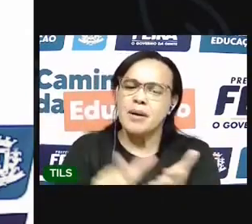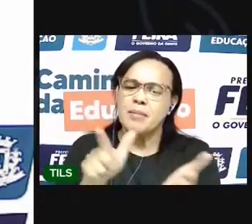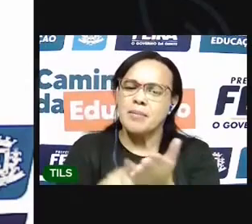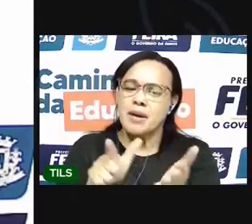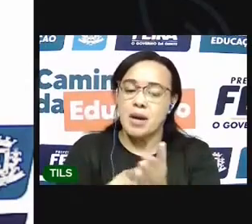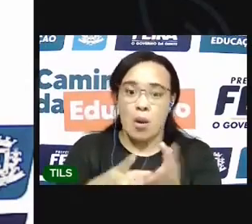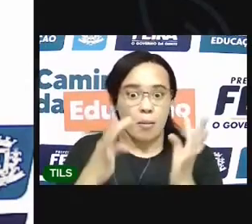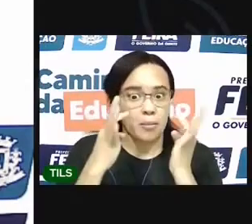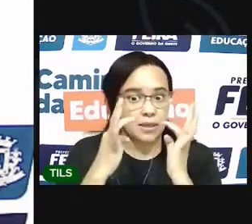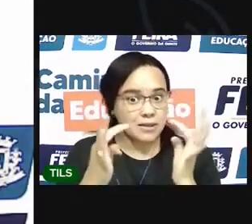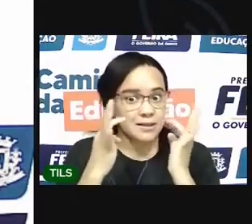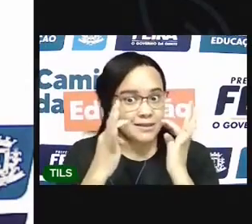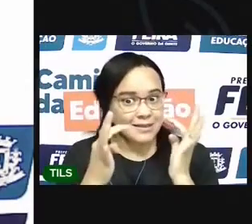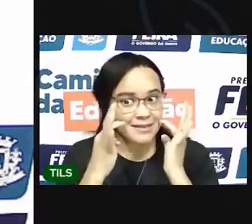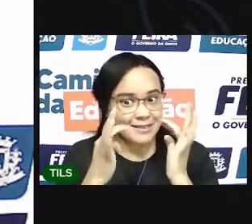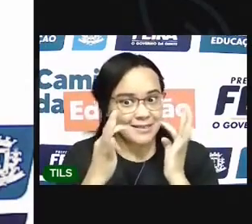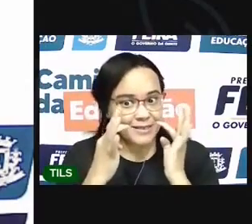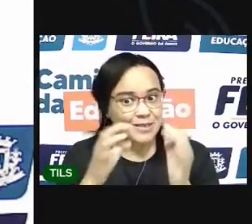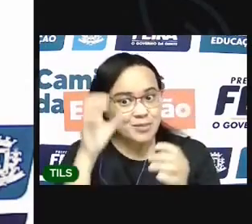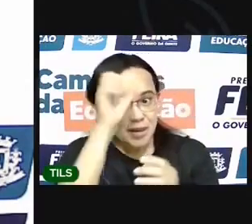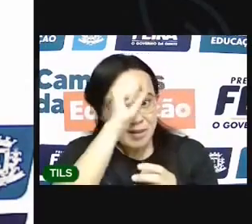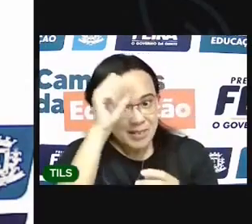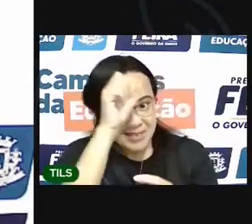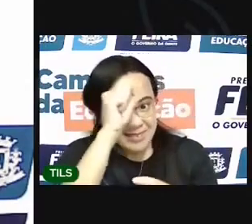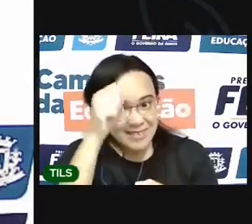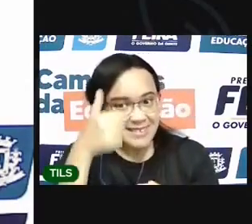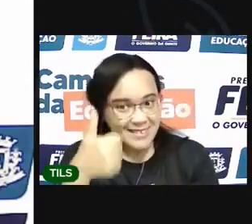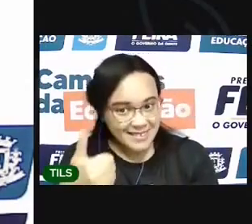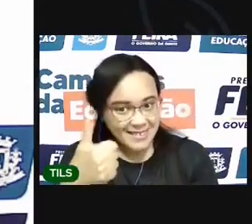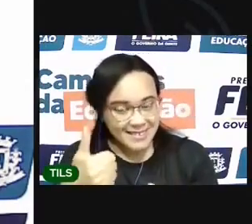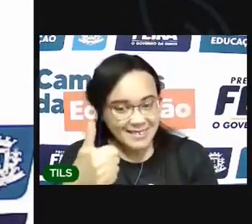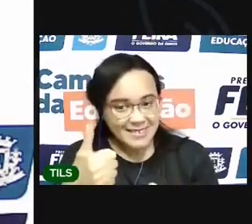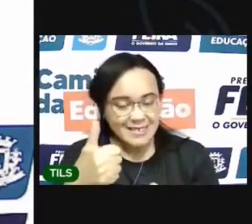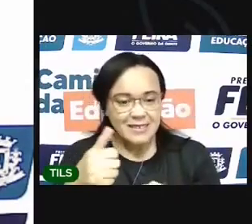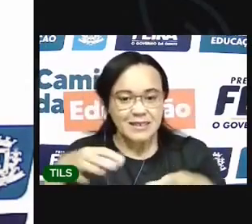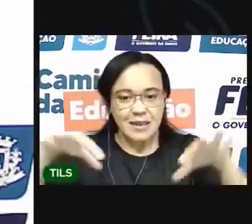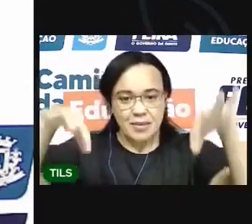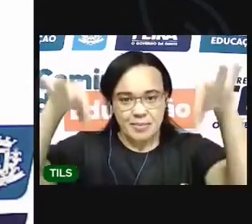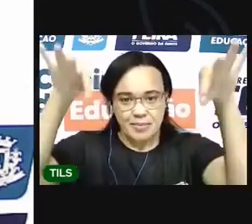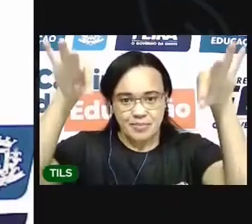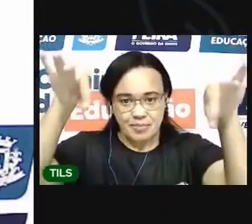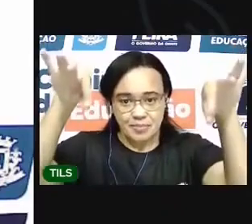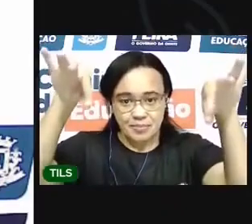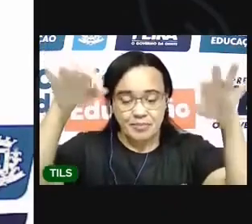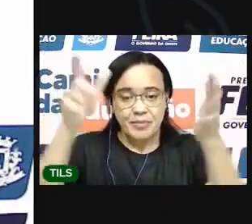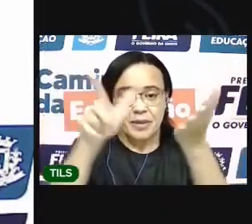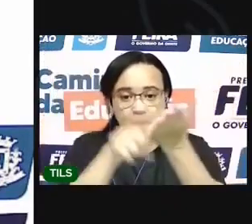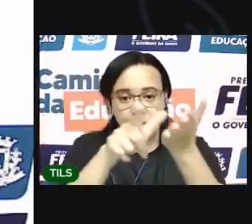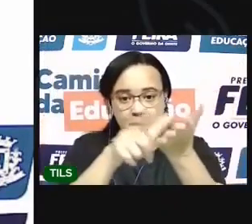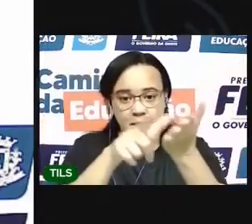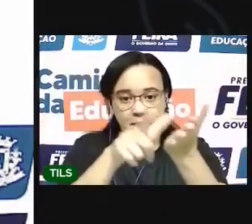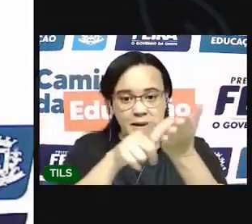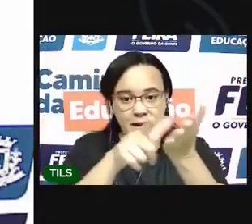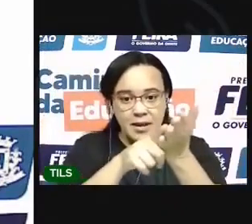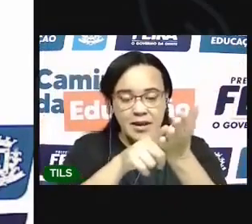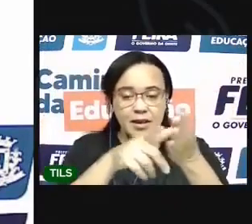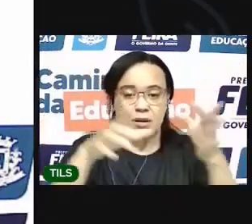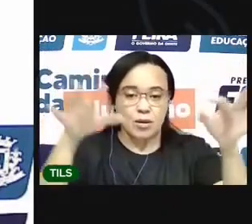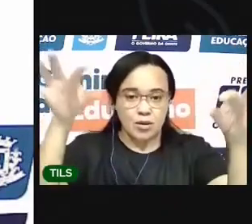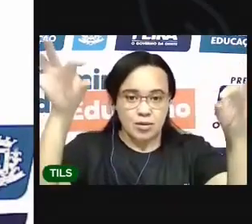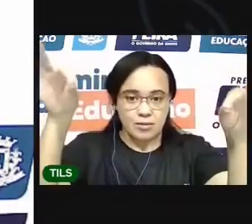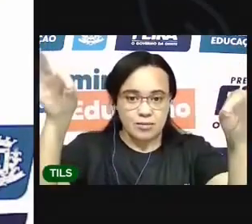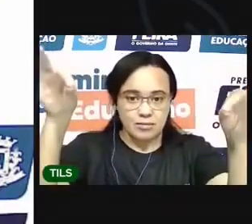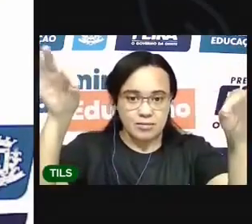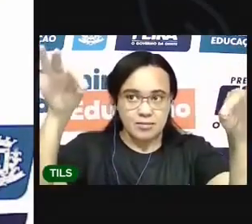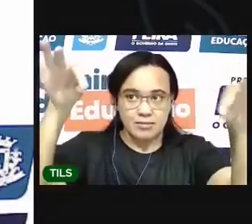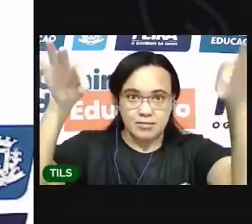Você vai pegar a sua folha com essa pontinha que ela tem aqui Ó, essa aba Você vai pegar essa aba da parte